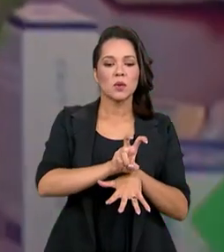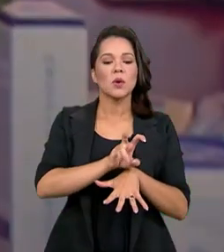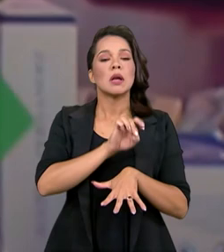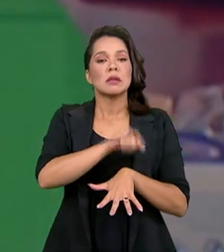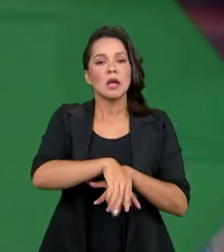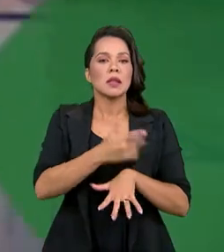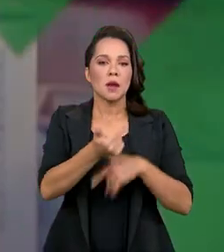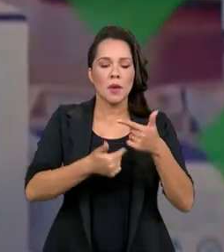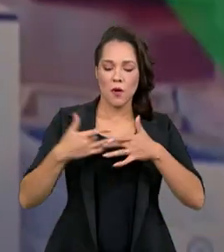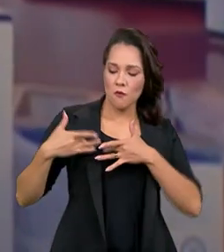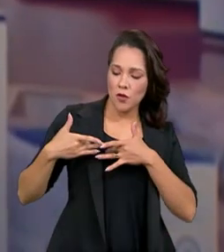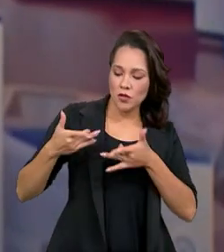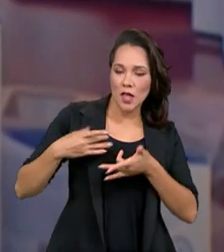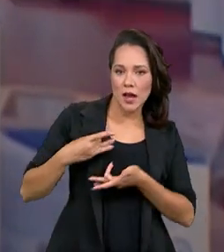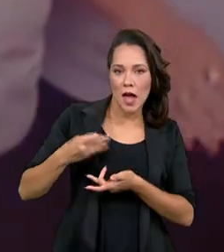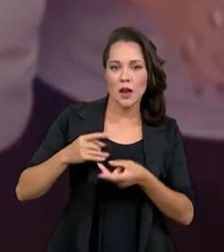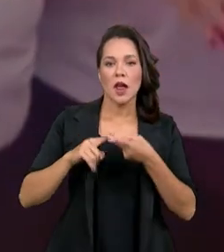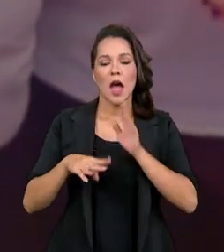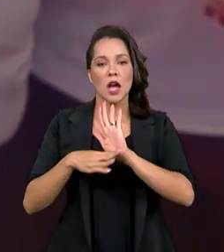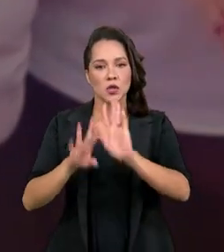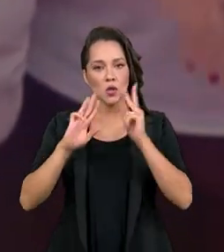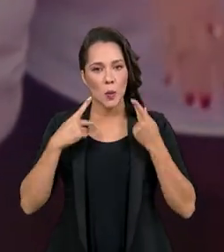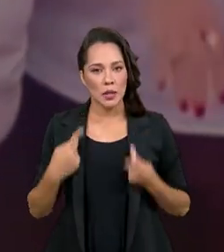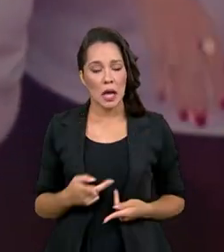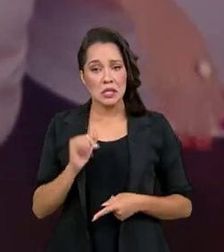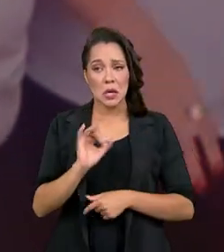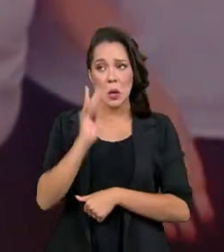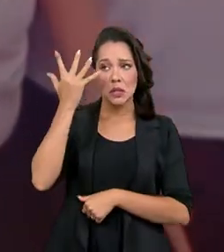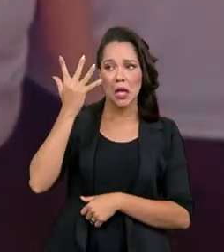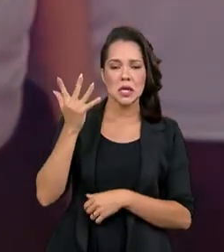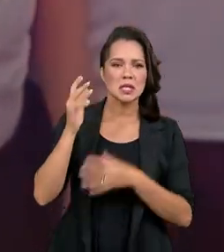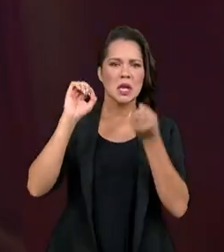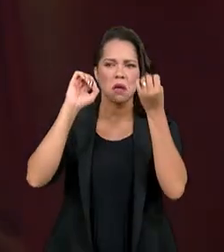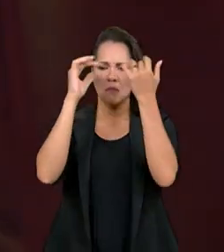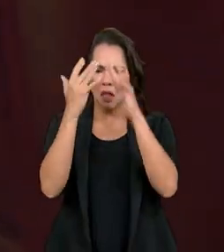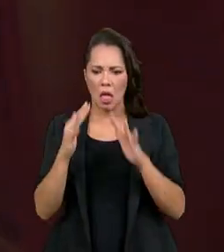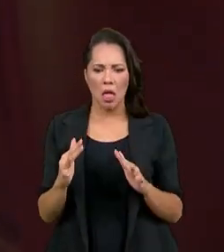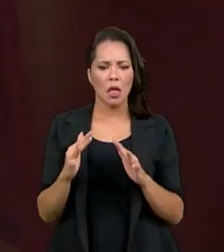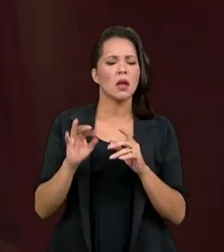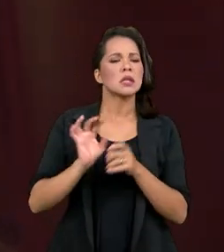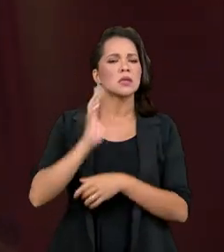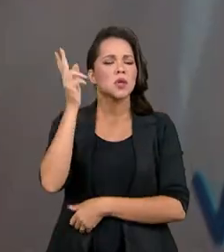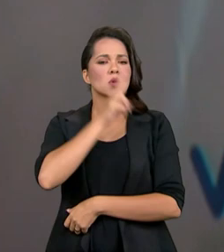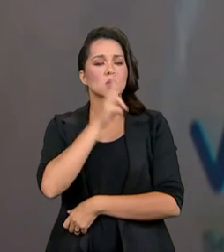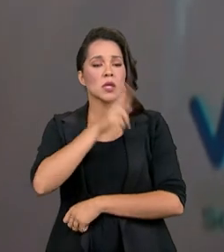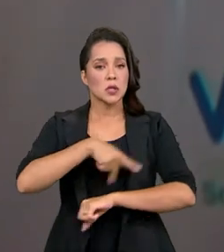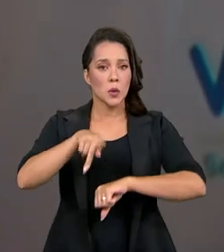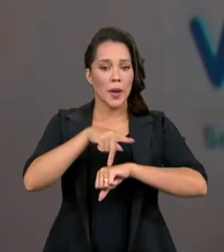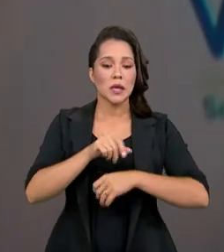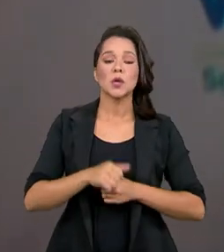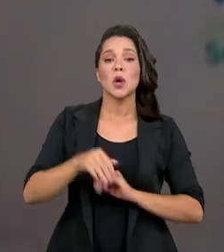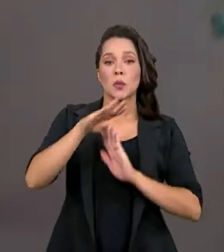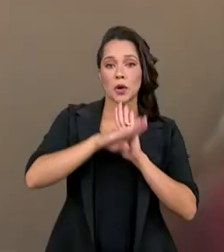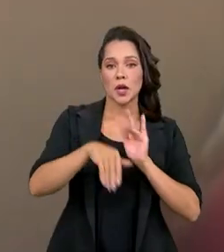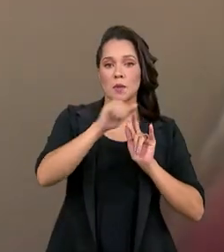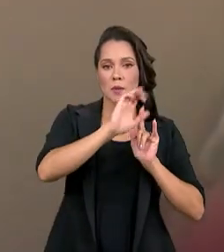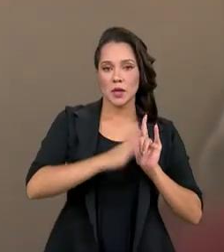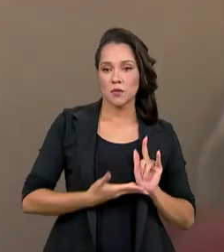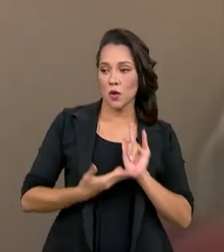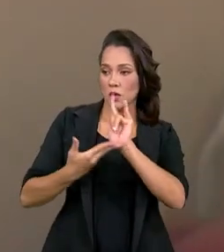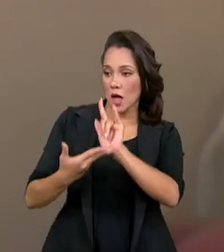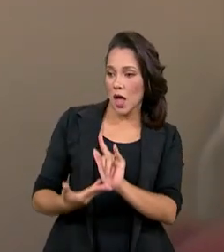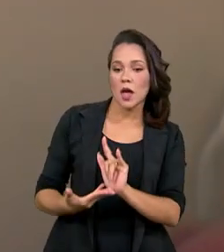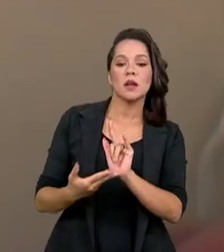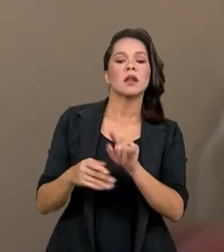voluntariado, ajuda humanitária, sempre que acontece uma situação de catástrofe ou emergência no país, o programa Pátria Voluntária